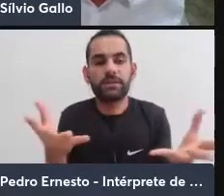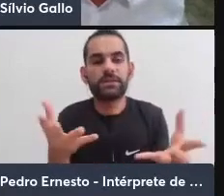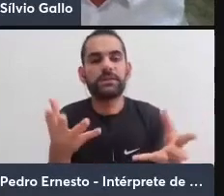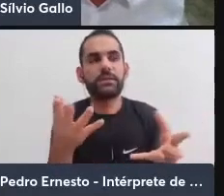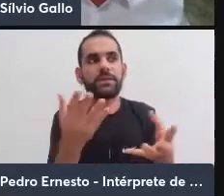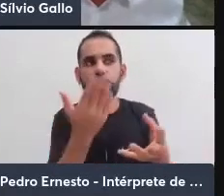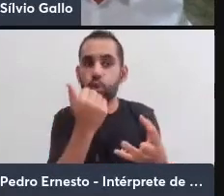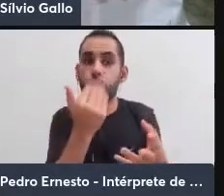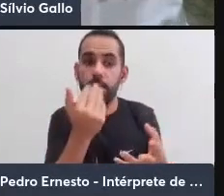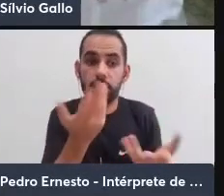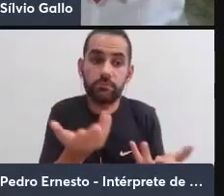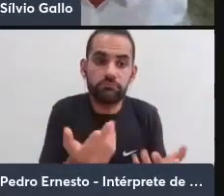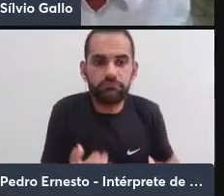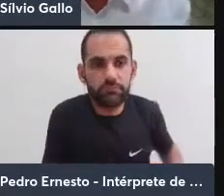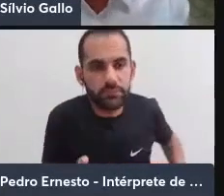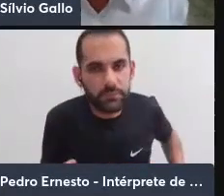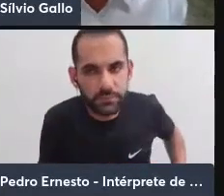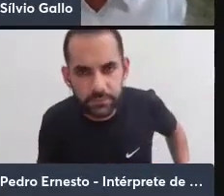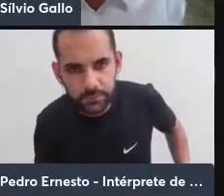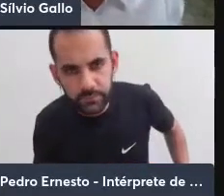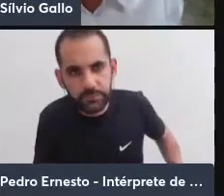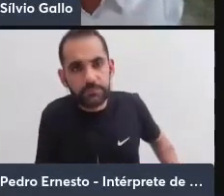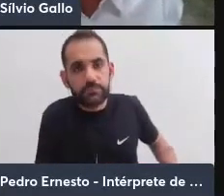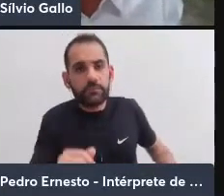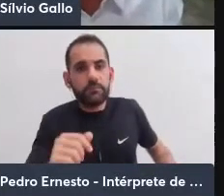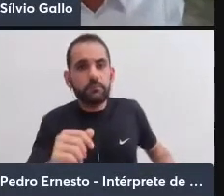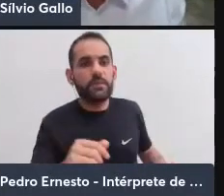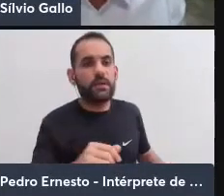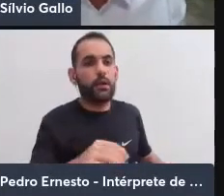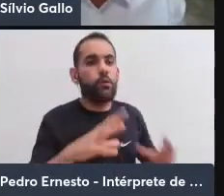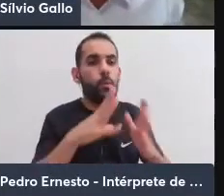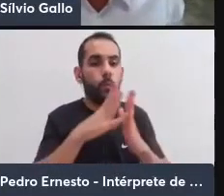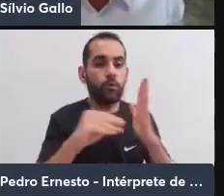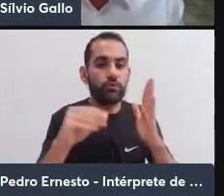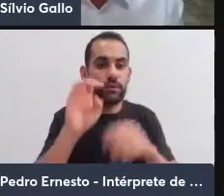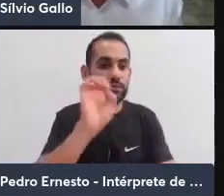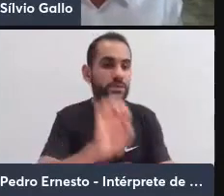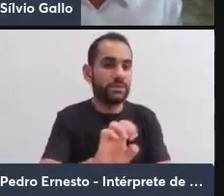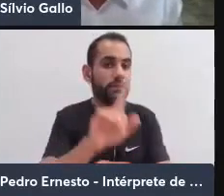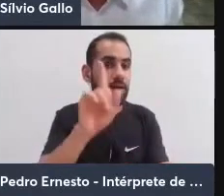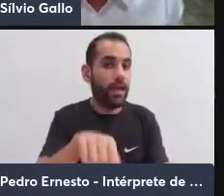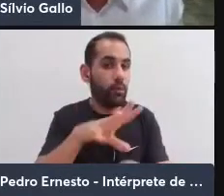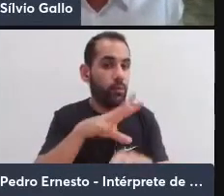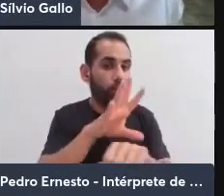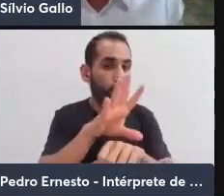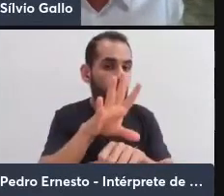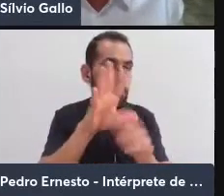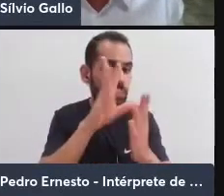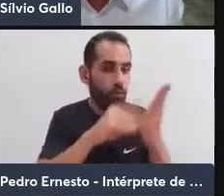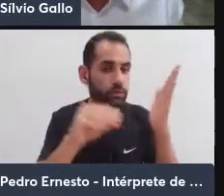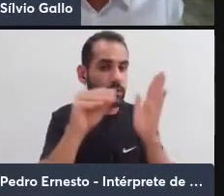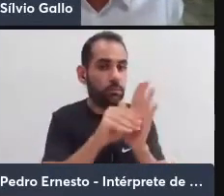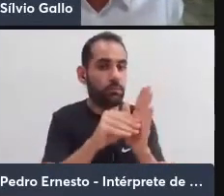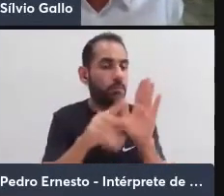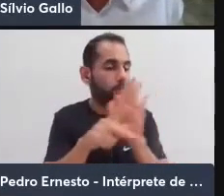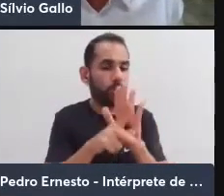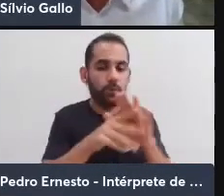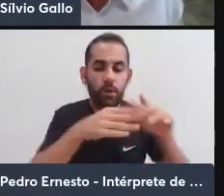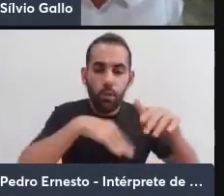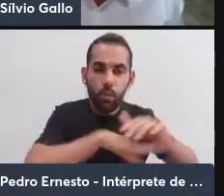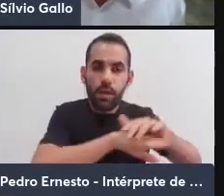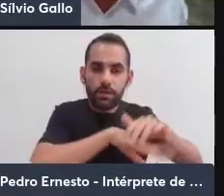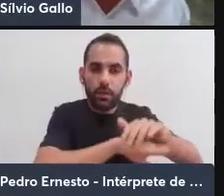alimentação para as pessoas. Então, esse modelo do Estado é um modelo de acúmulo de produtos